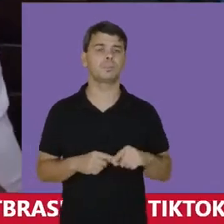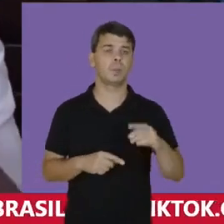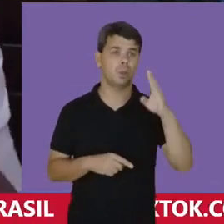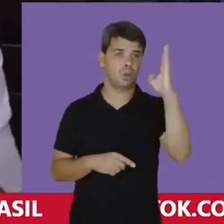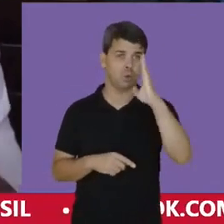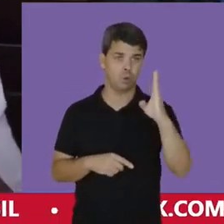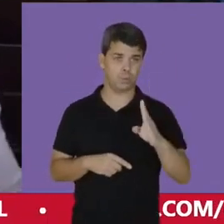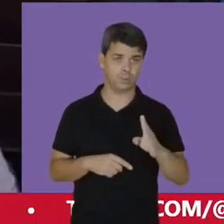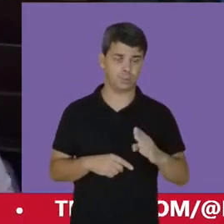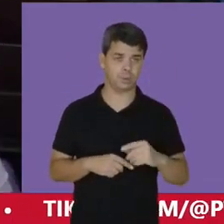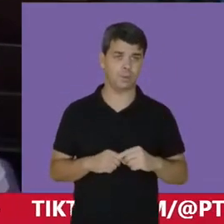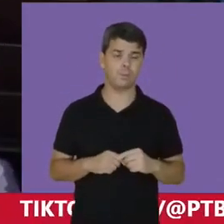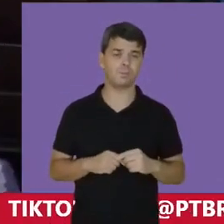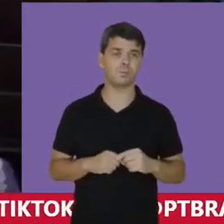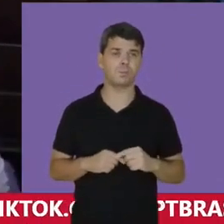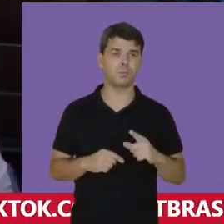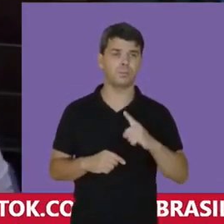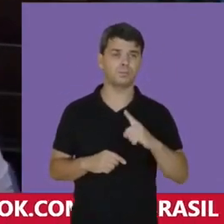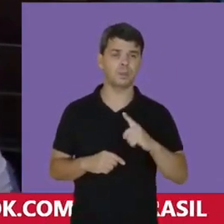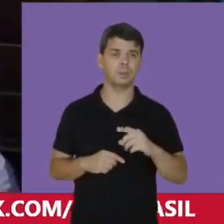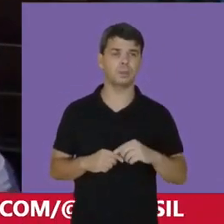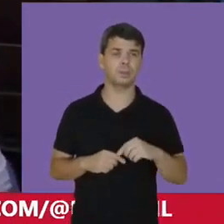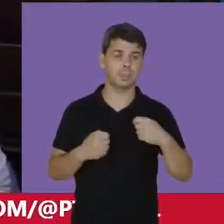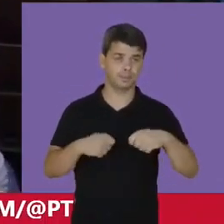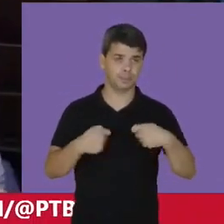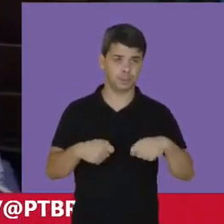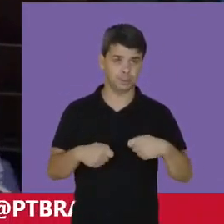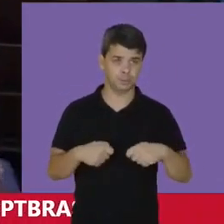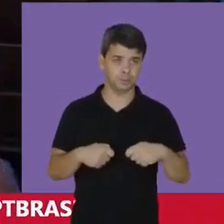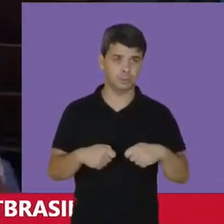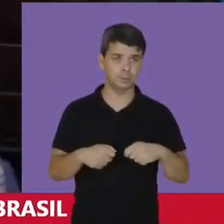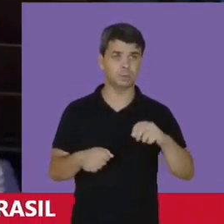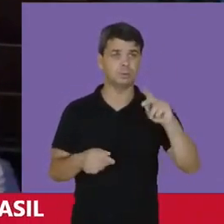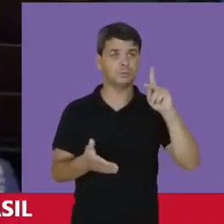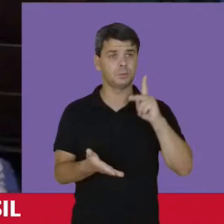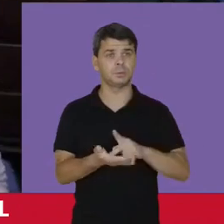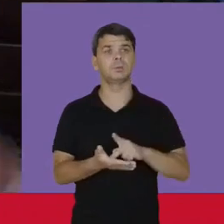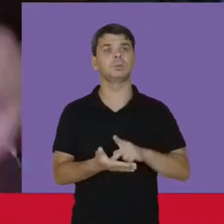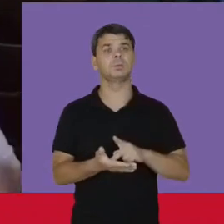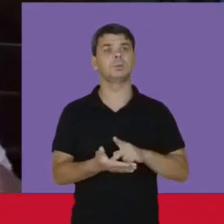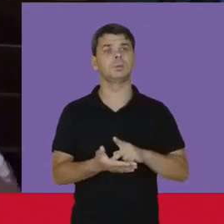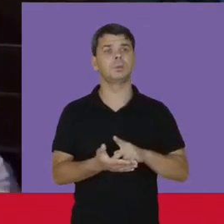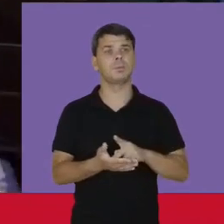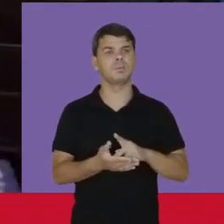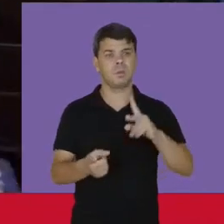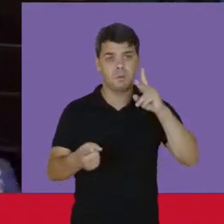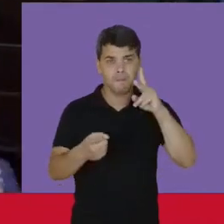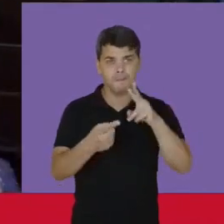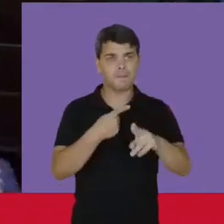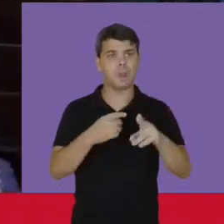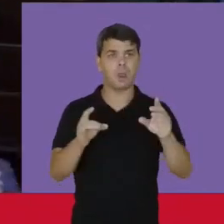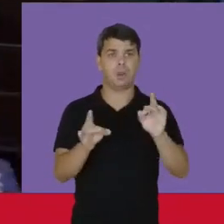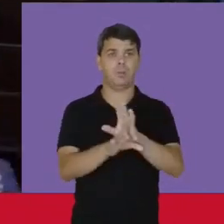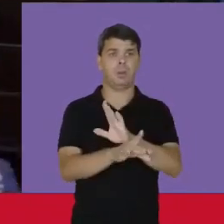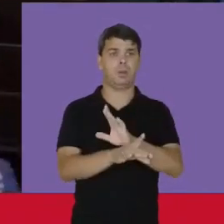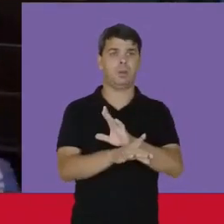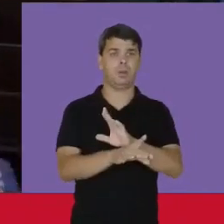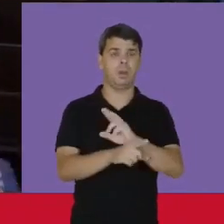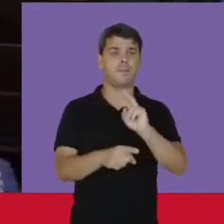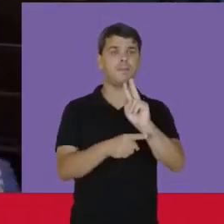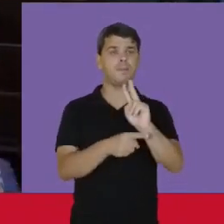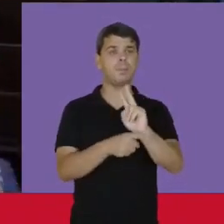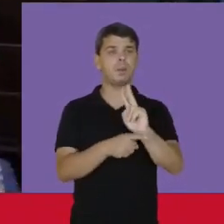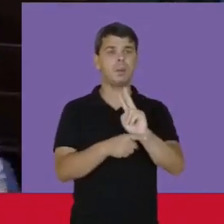Isso é uma herança que o Brasil tem E que precisa, de fato, fazer um recorte neste momento Para